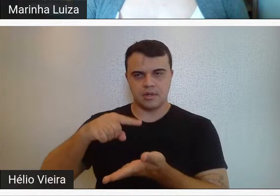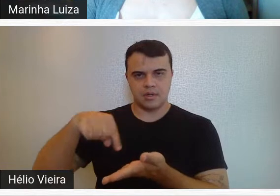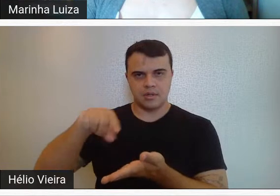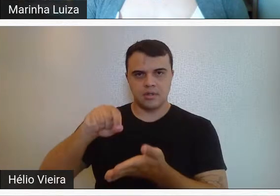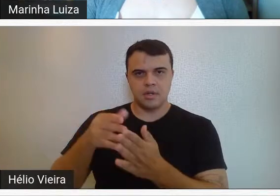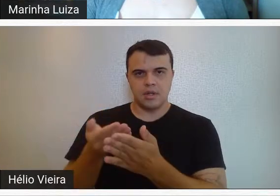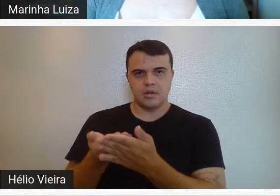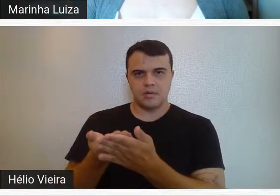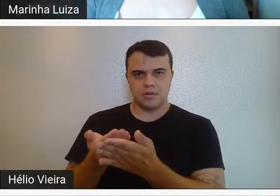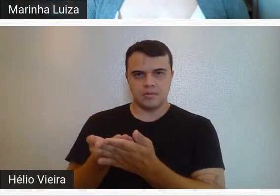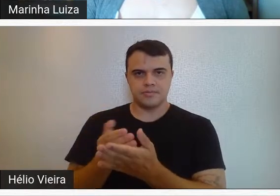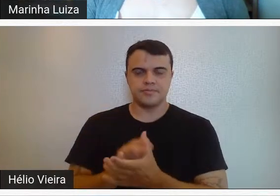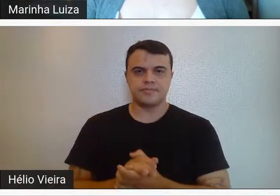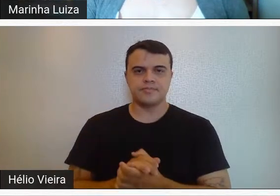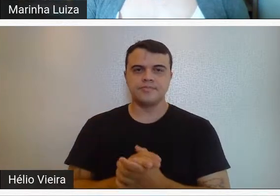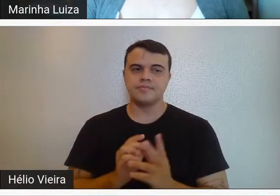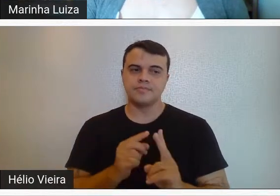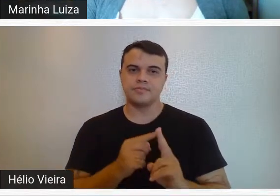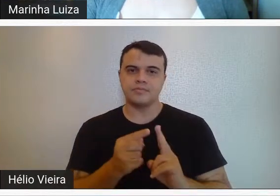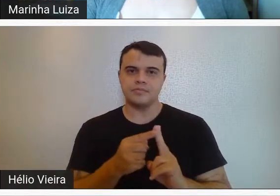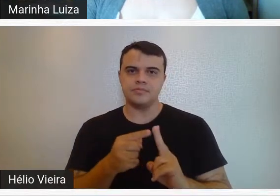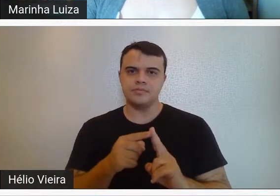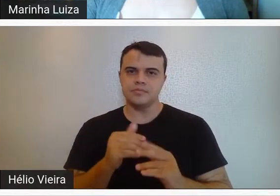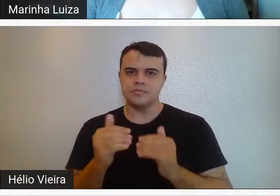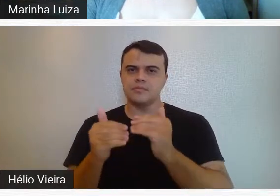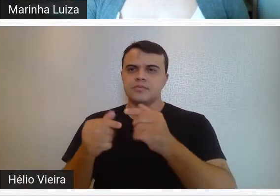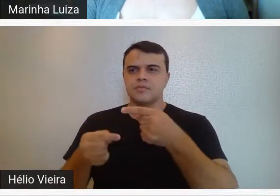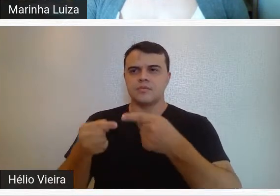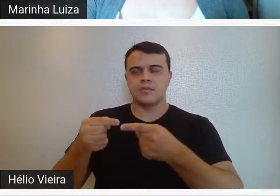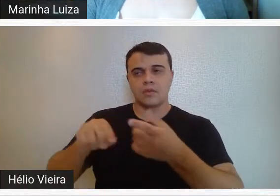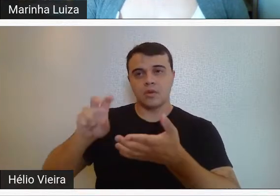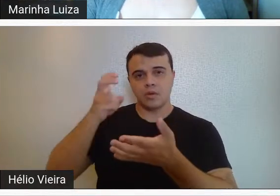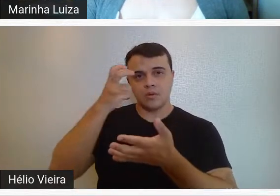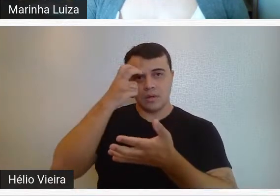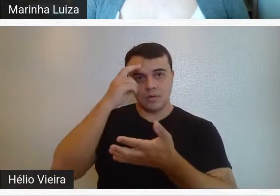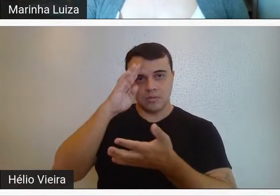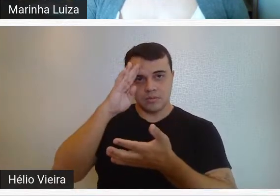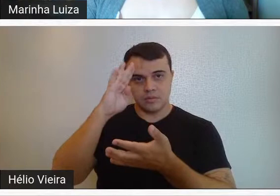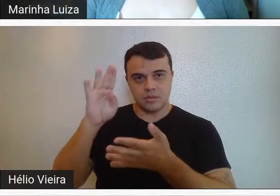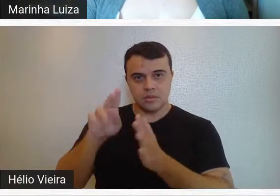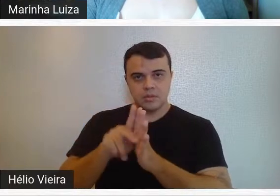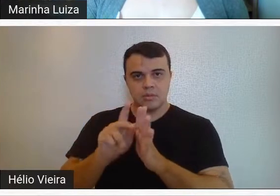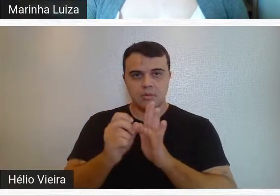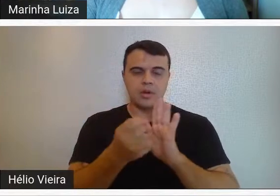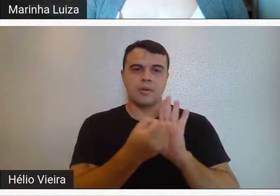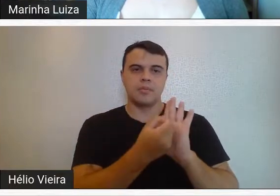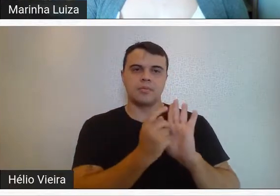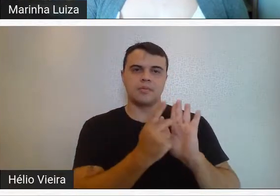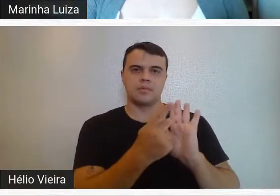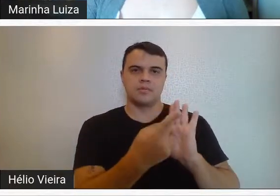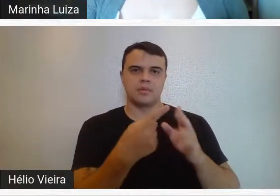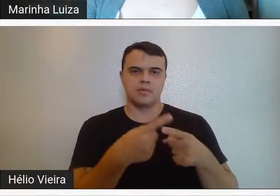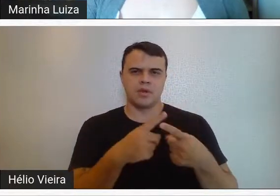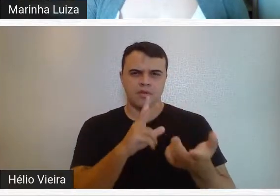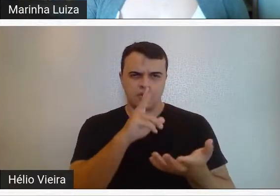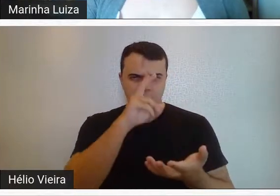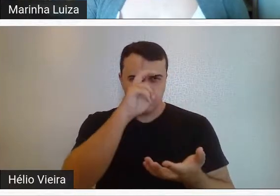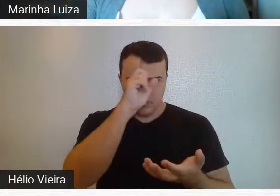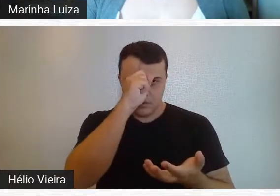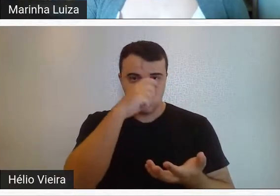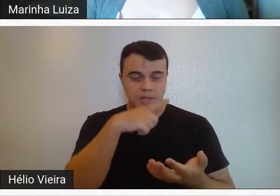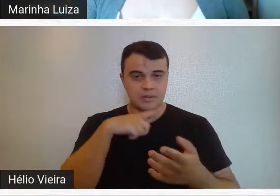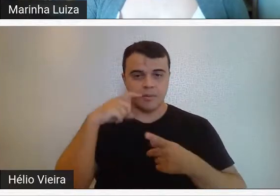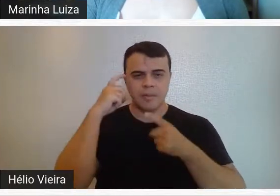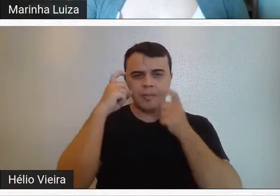Educação e os dois vão desenvolver políticas culturais principalmente ligadas ao patrimônio muito fortes, que era uma